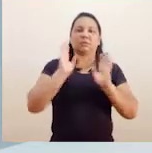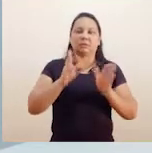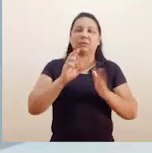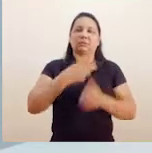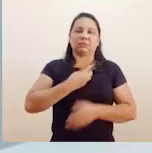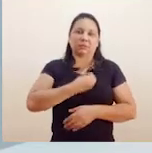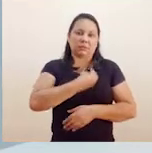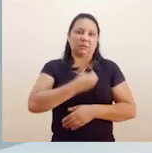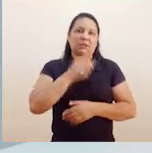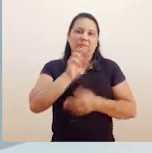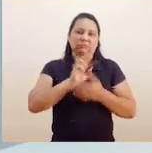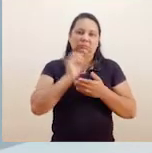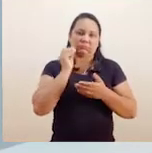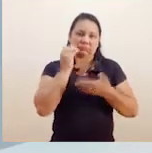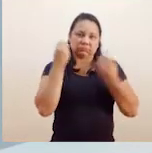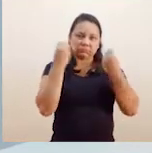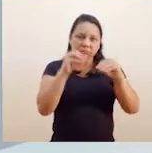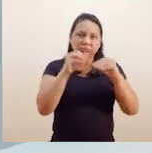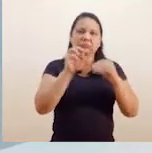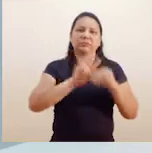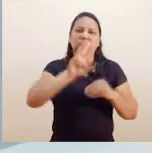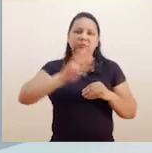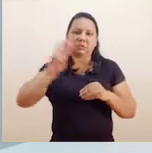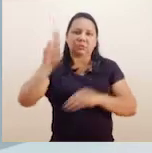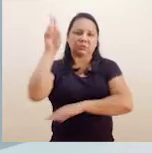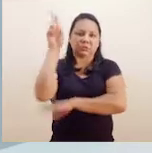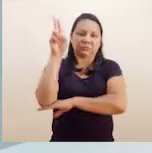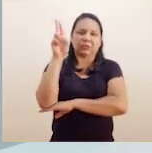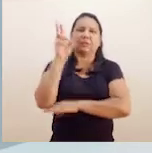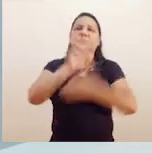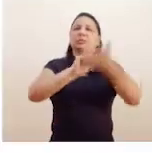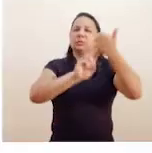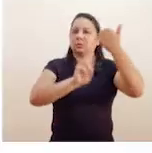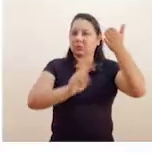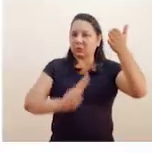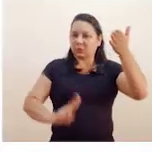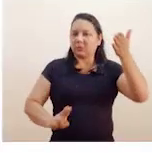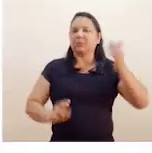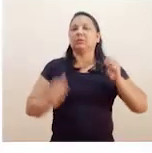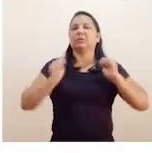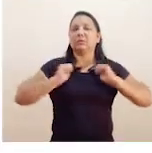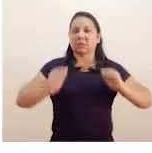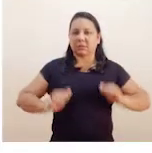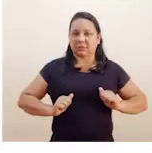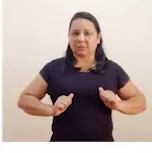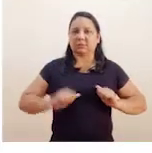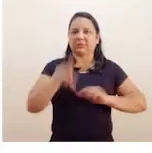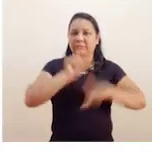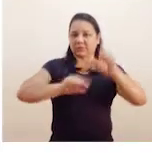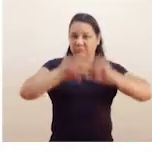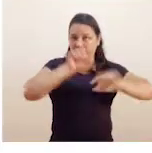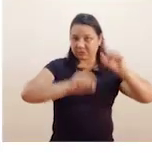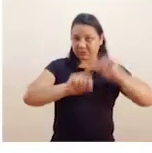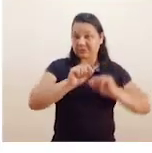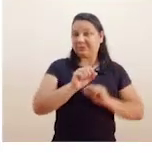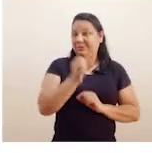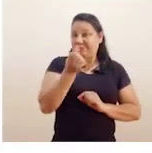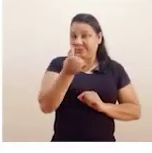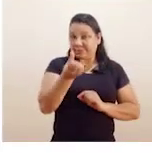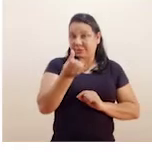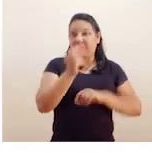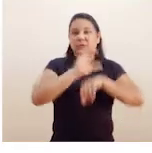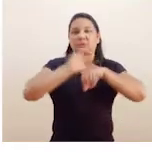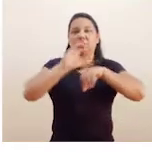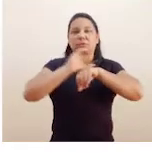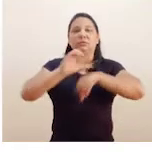disponível no site da Unifap a relação dos selecionados para o Programa de Residência Pedagógica da Universidade. Foram selecionados